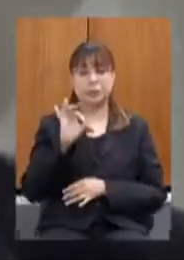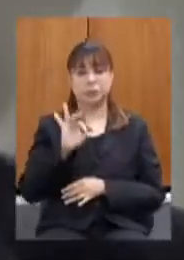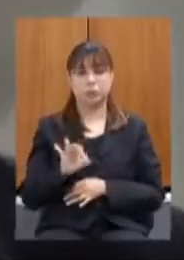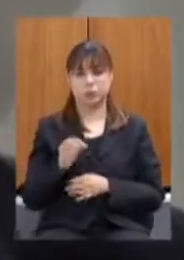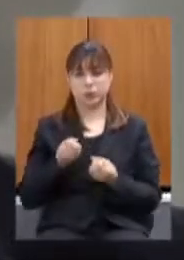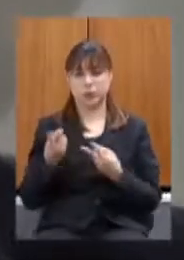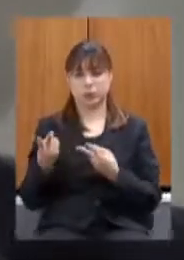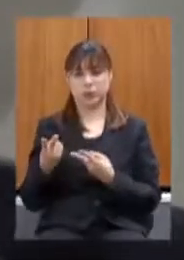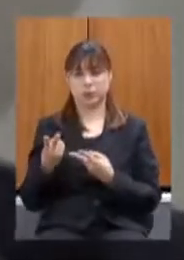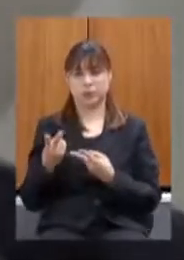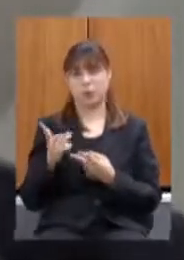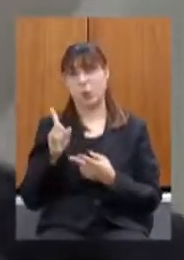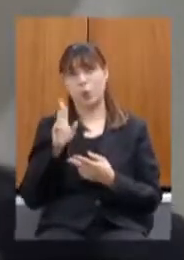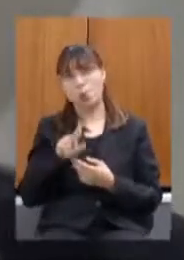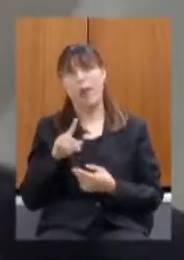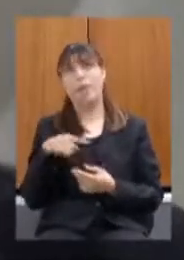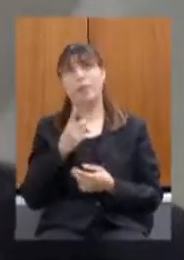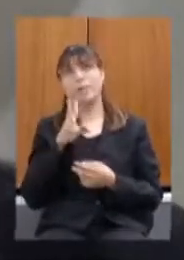100% porque aí